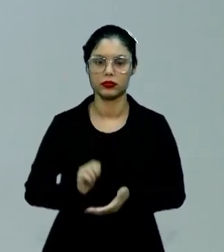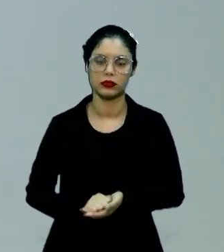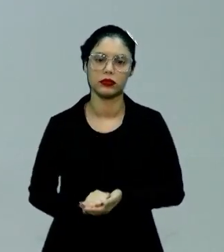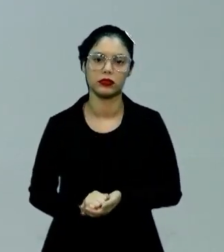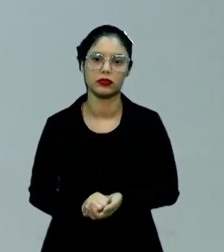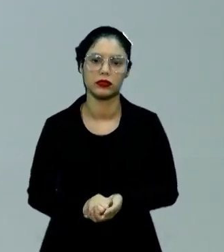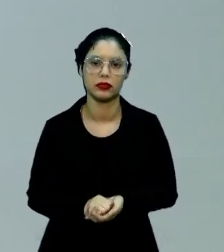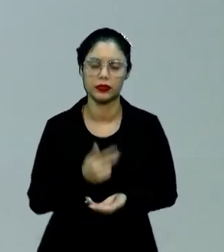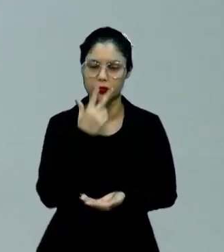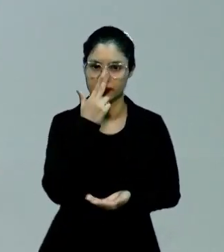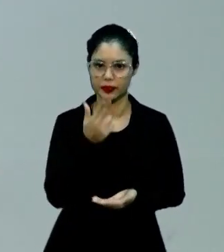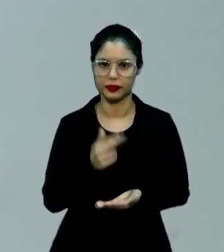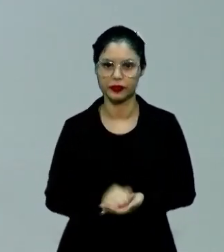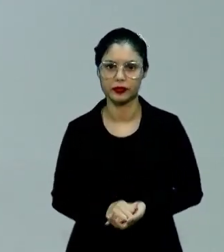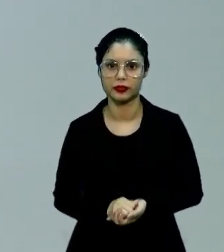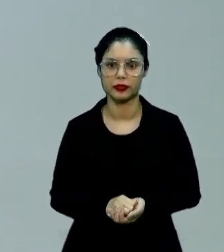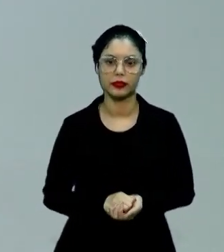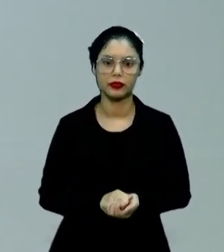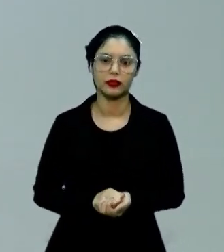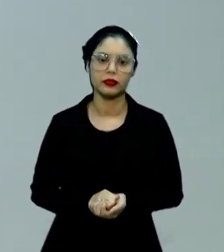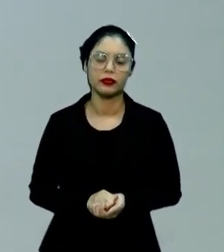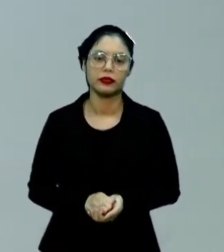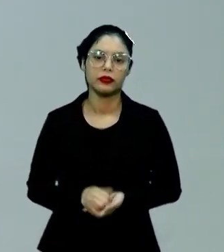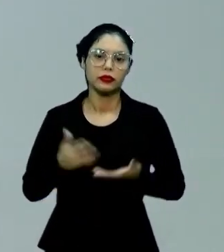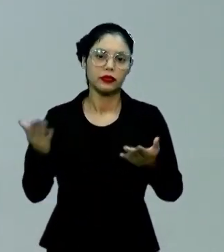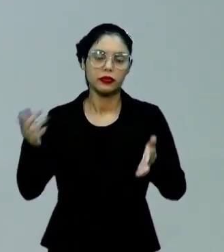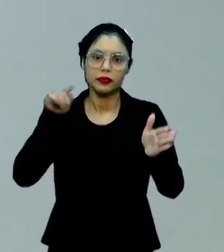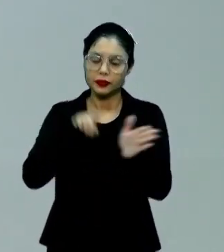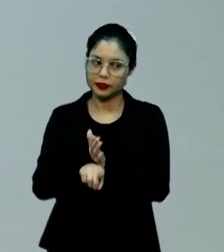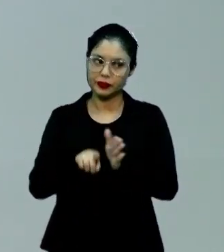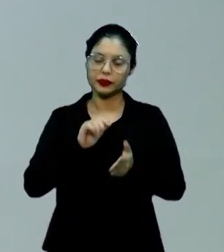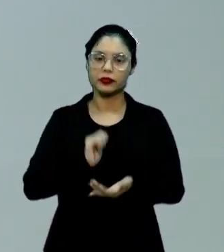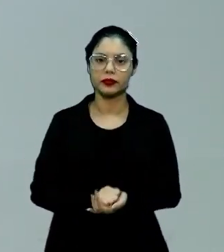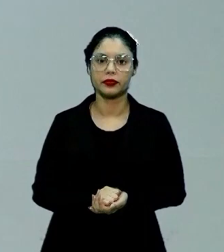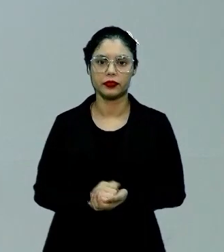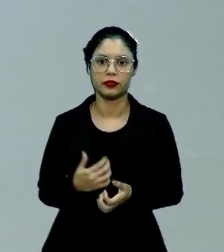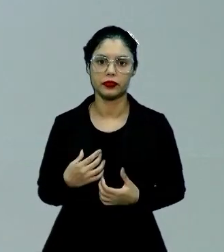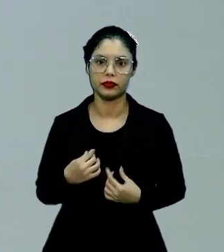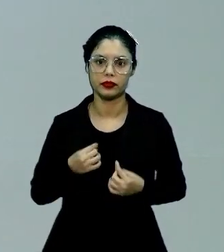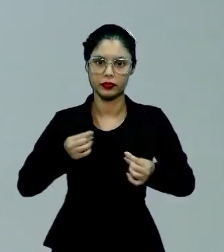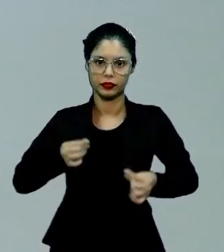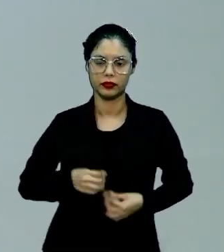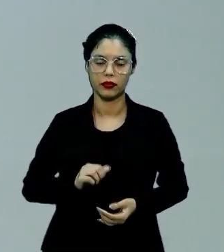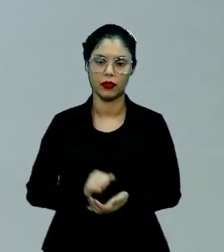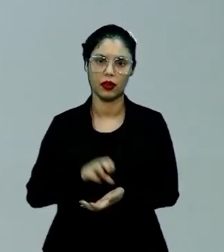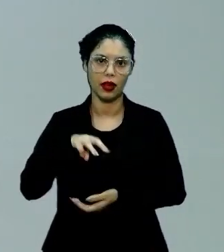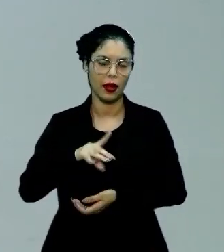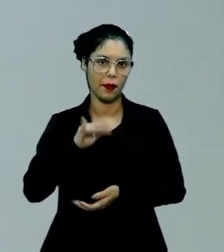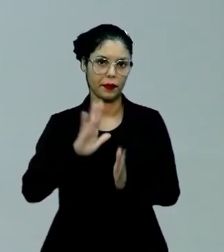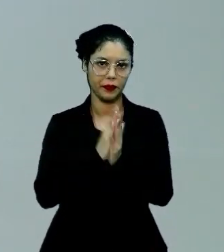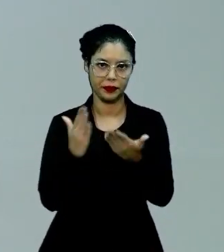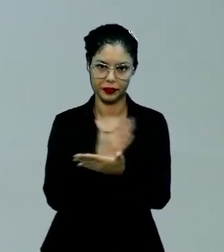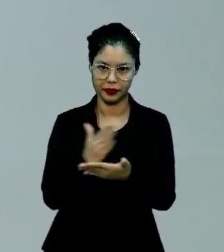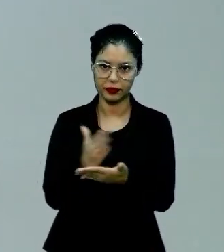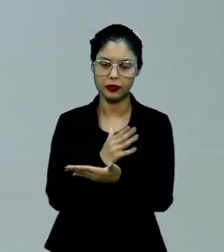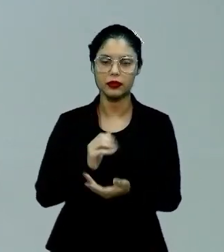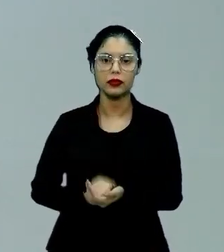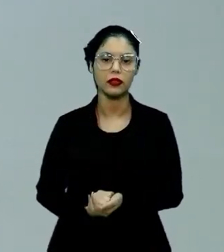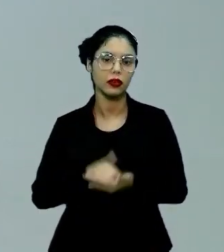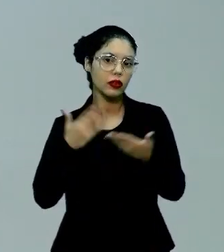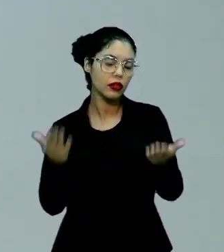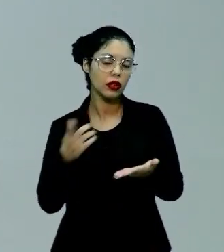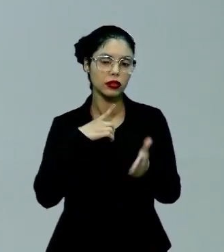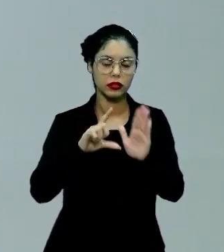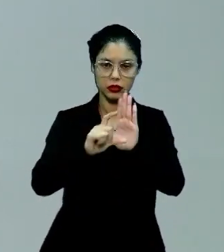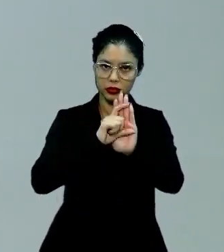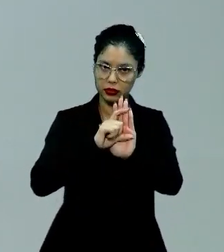longos e aparecem cansativos. essa questão é do livro Memórias Póstumas de Braz Cubas, em que eu